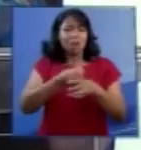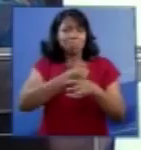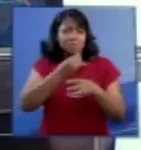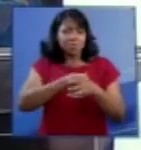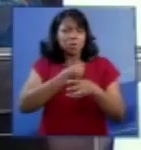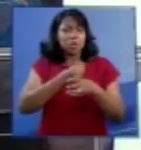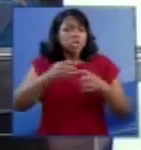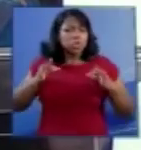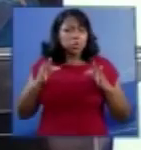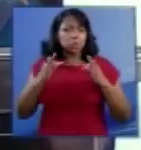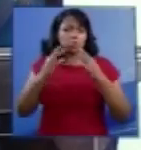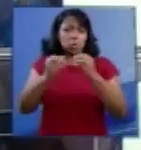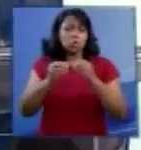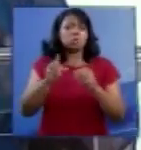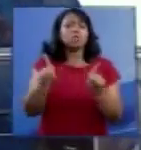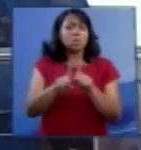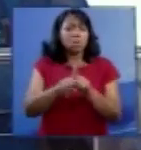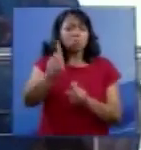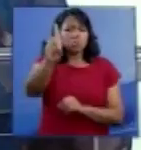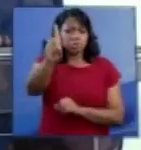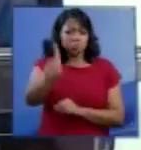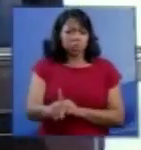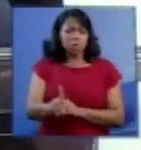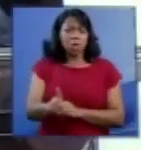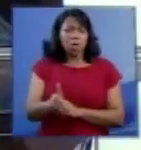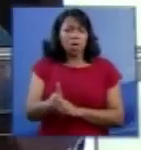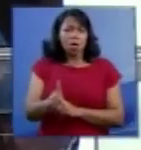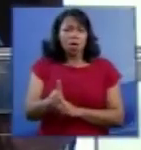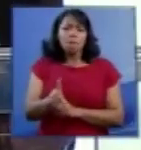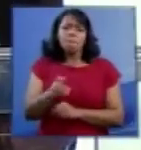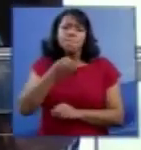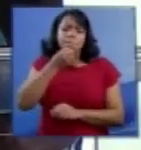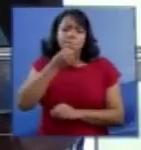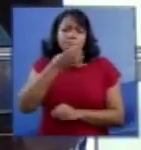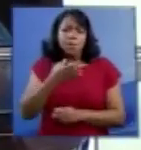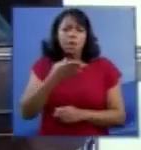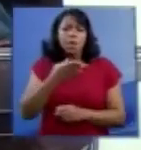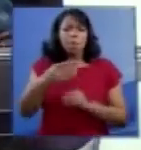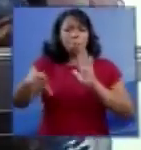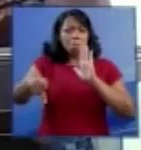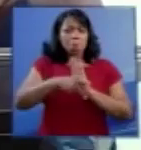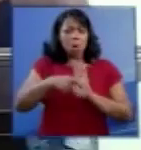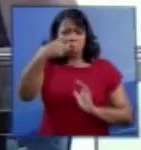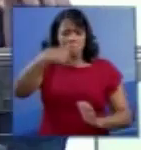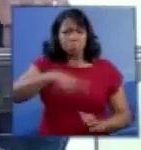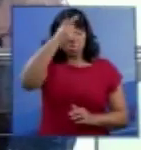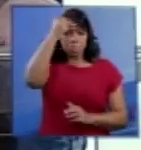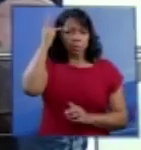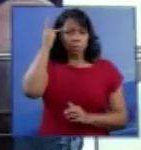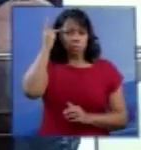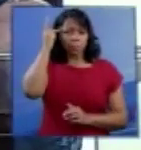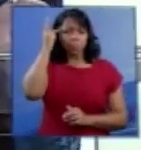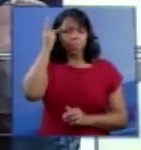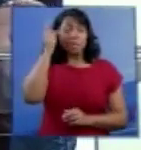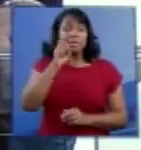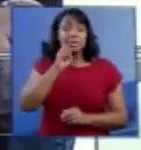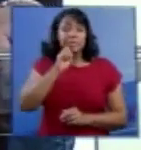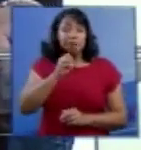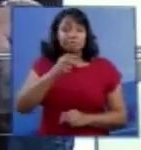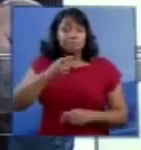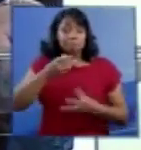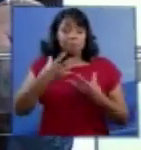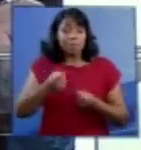todos os outros direitos, que é um bem fundamental que lhe pertence. Então, se vamos falar